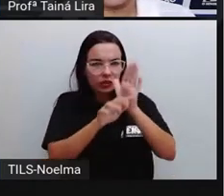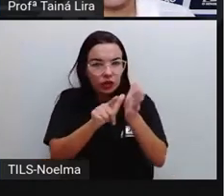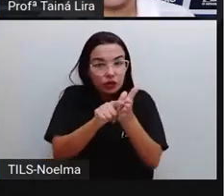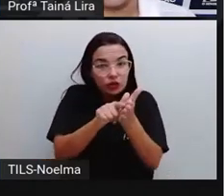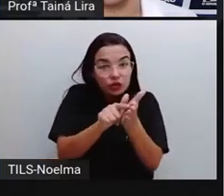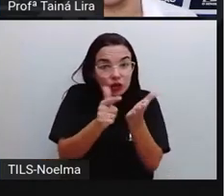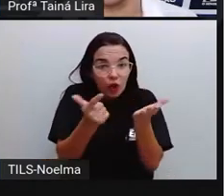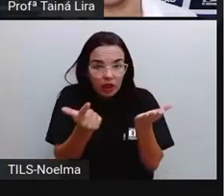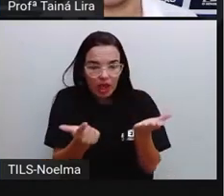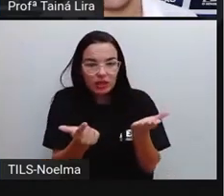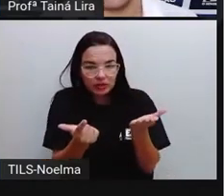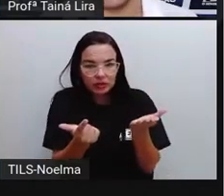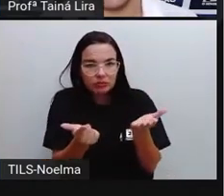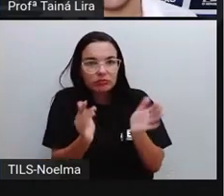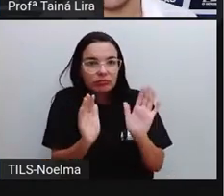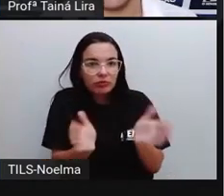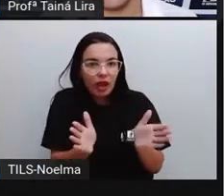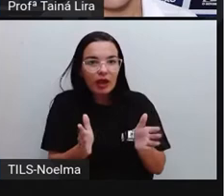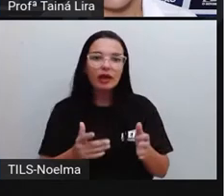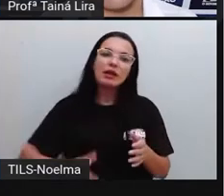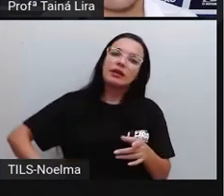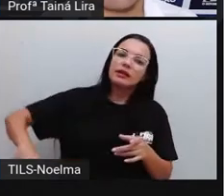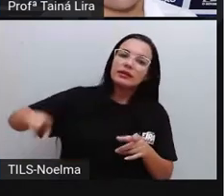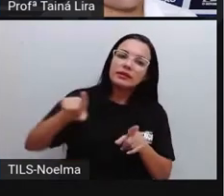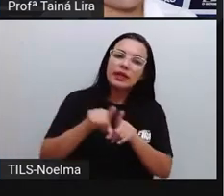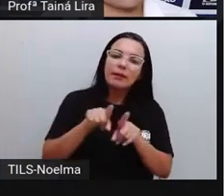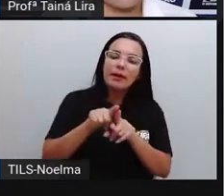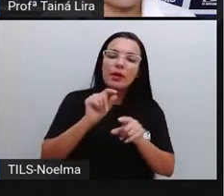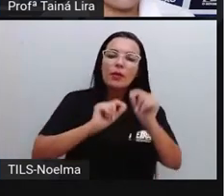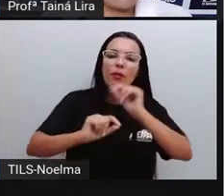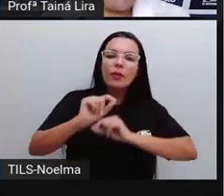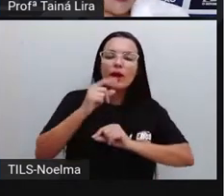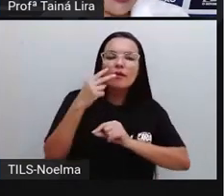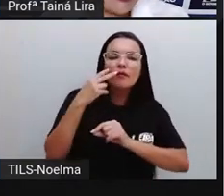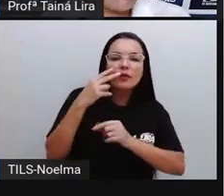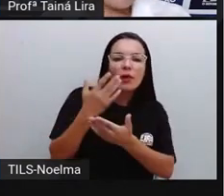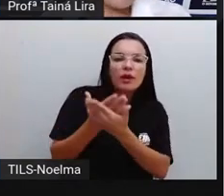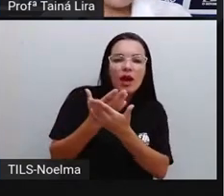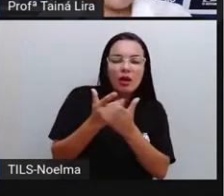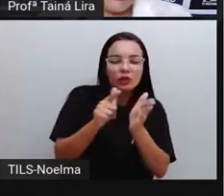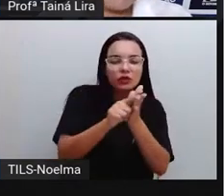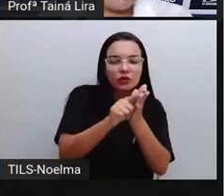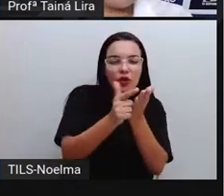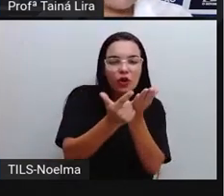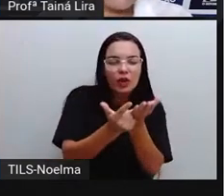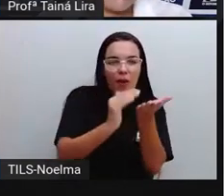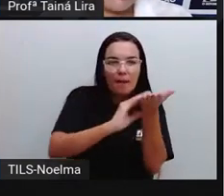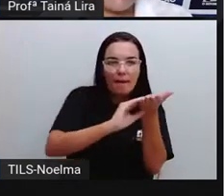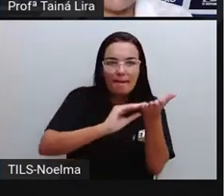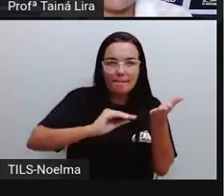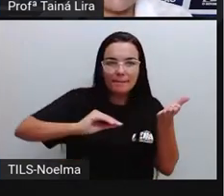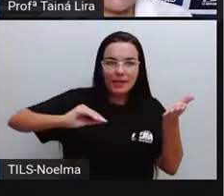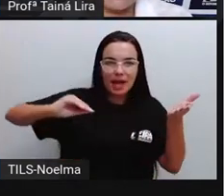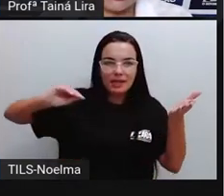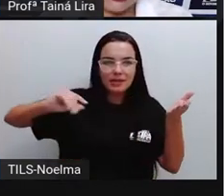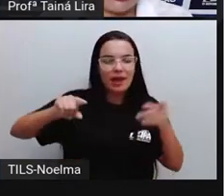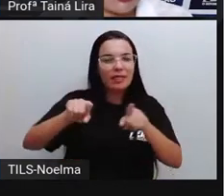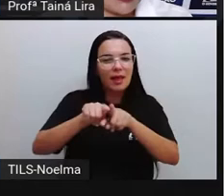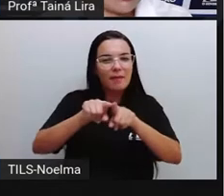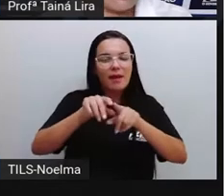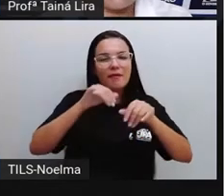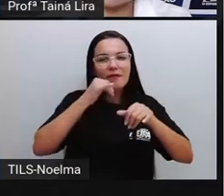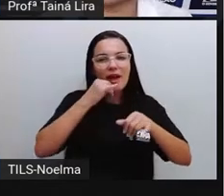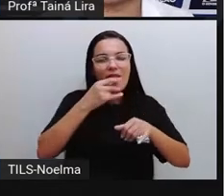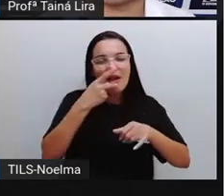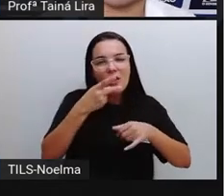E nós vimos na aula que a Pró falou sobre jornal impresso, a Pró falou, inclusive, que no jornal